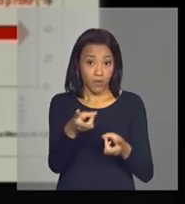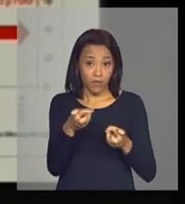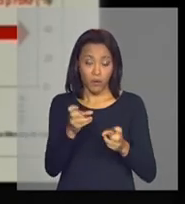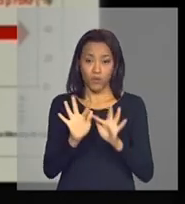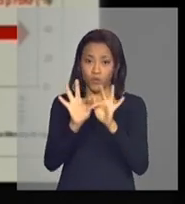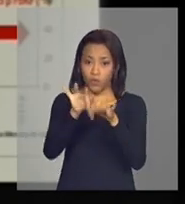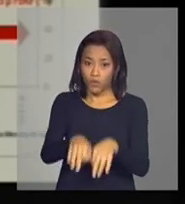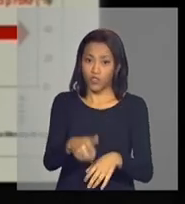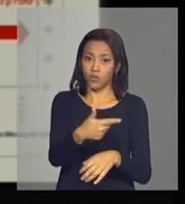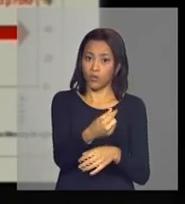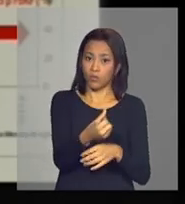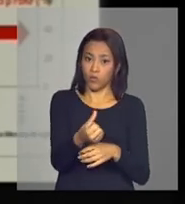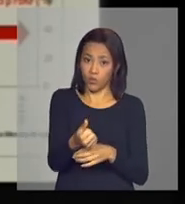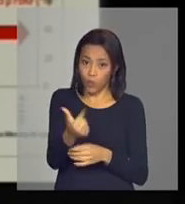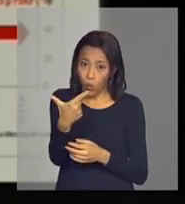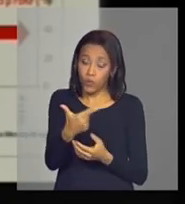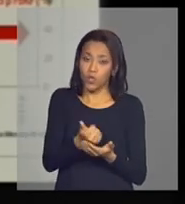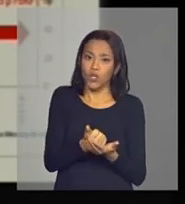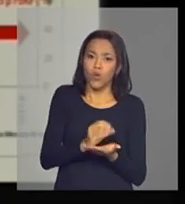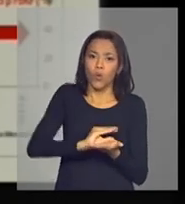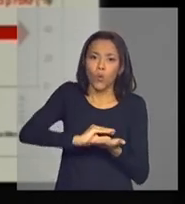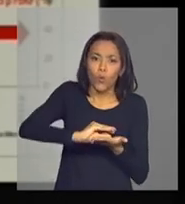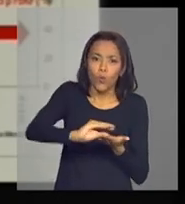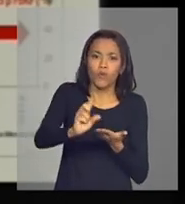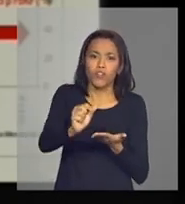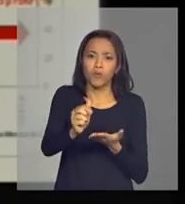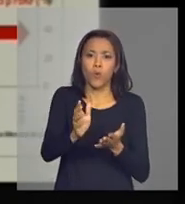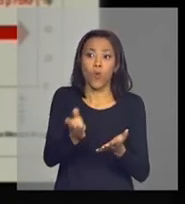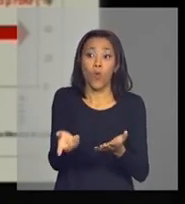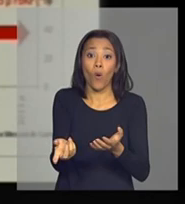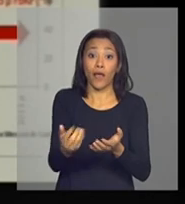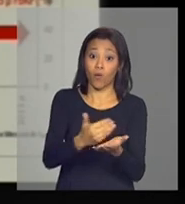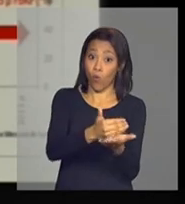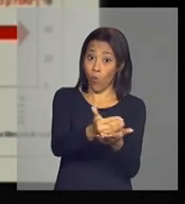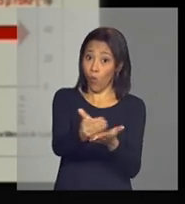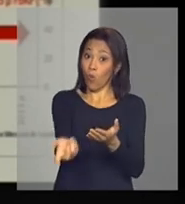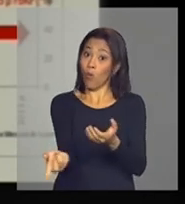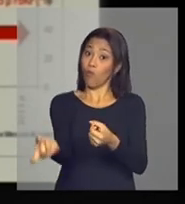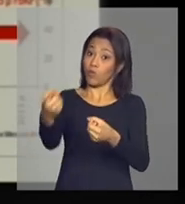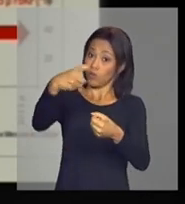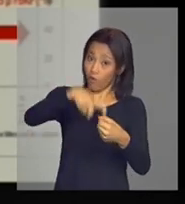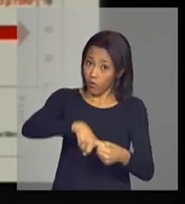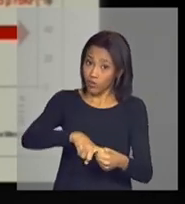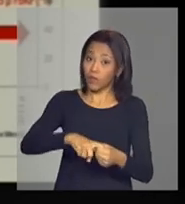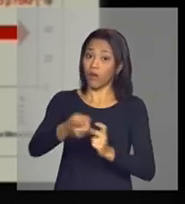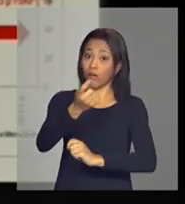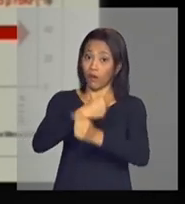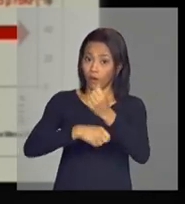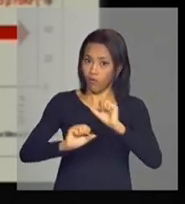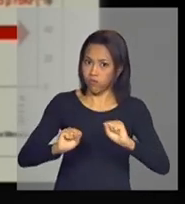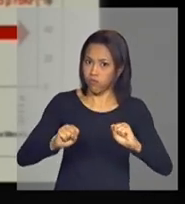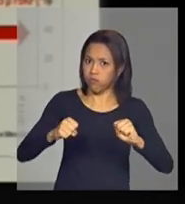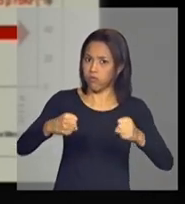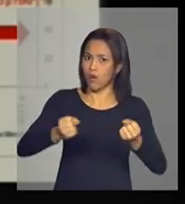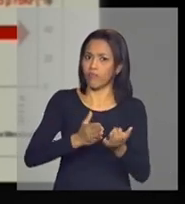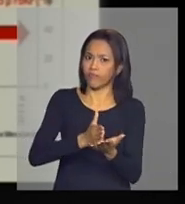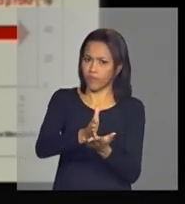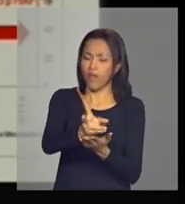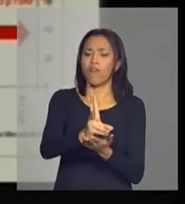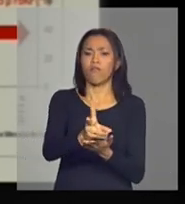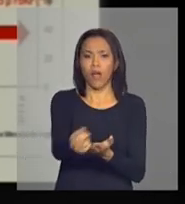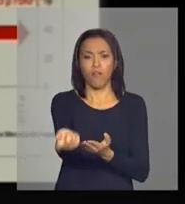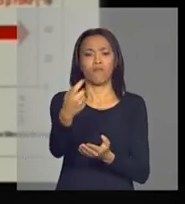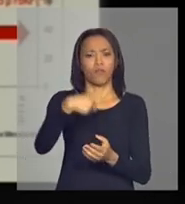2012 o investimento começou a recuperar virar com mais força ao longo dos próximos